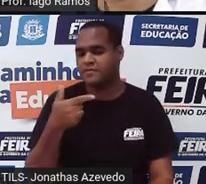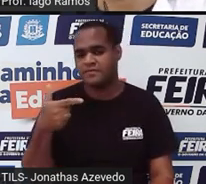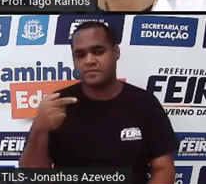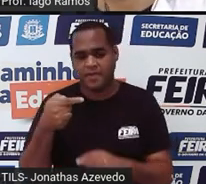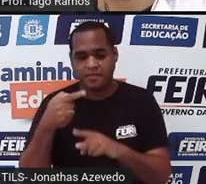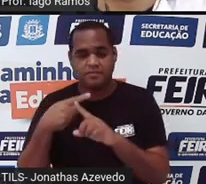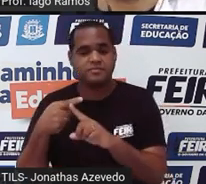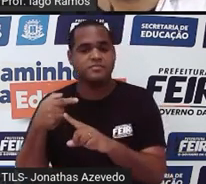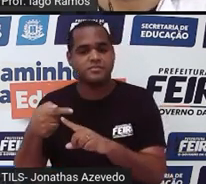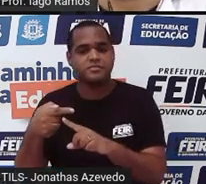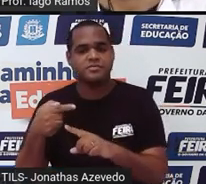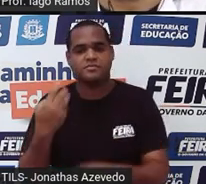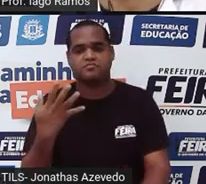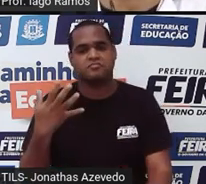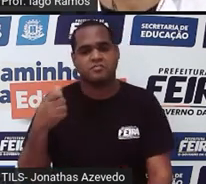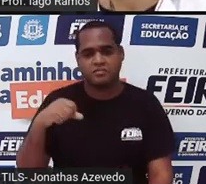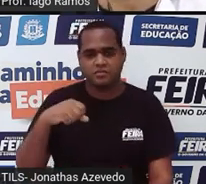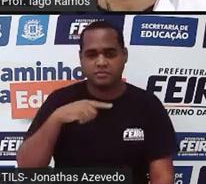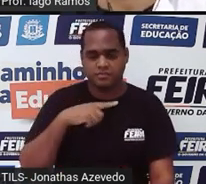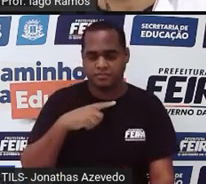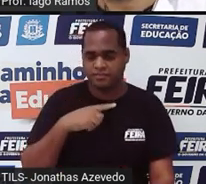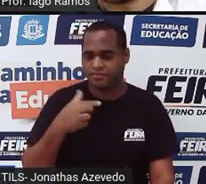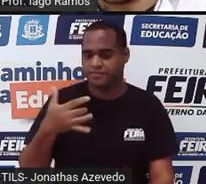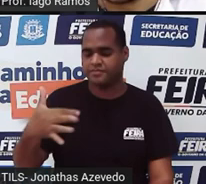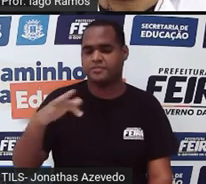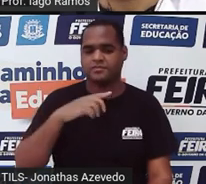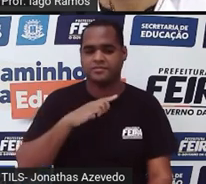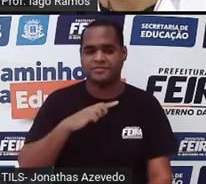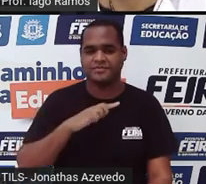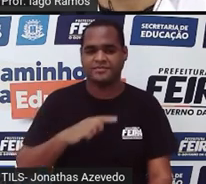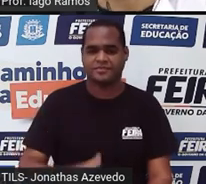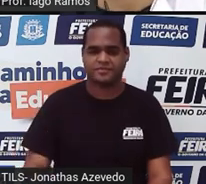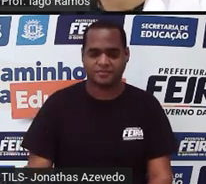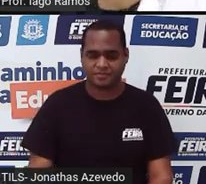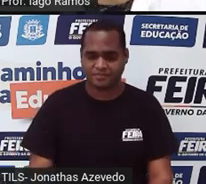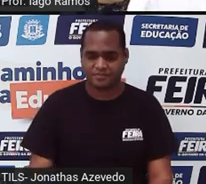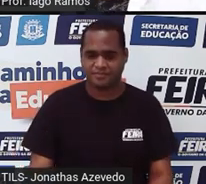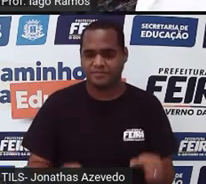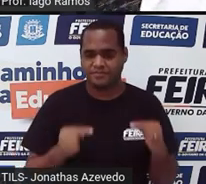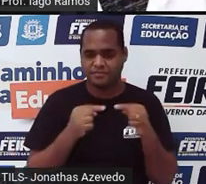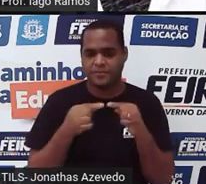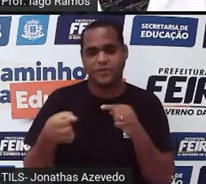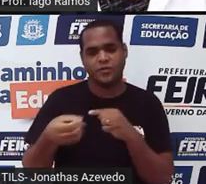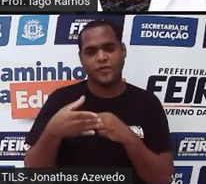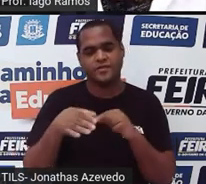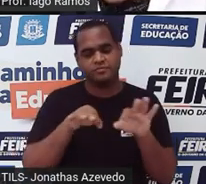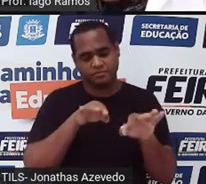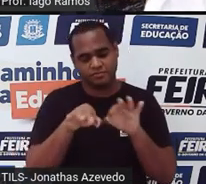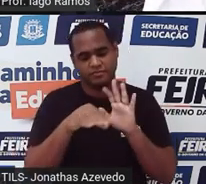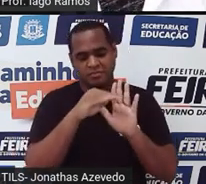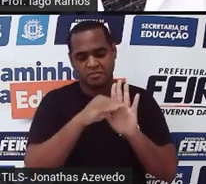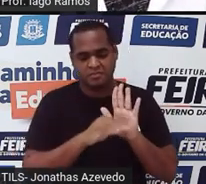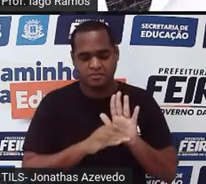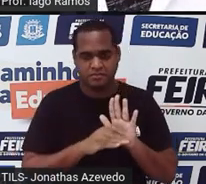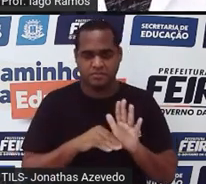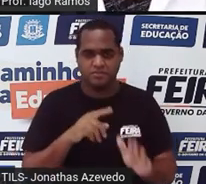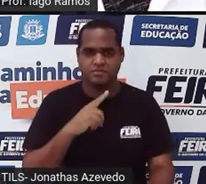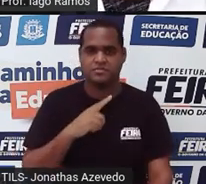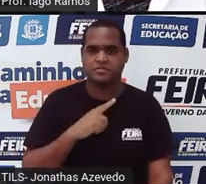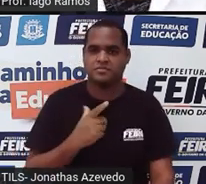elevado a 2, 49, e por aí vai. Está bom? Essa seria a nova sequência. Certo?